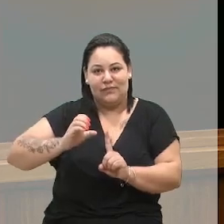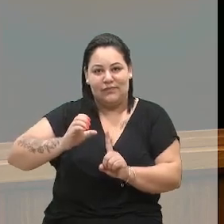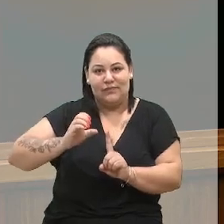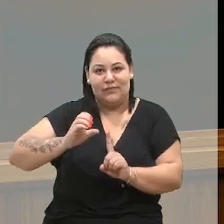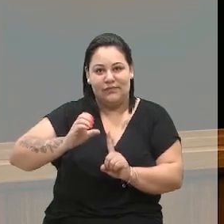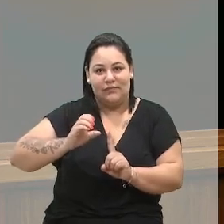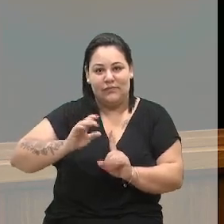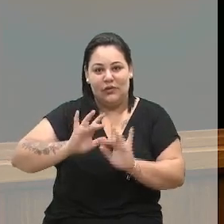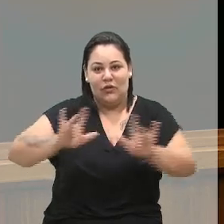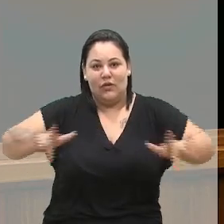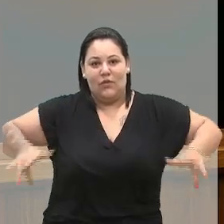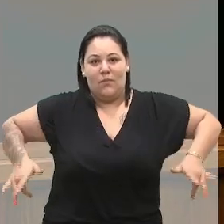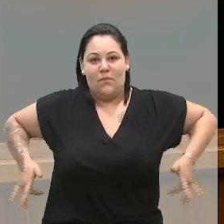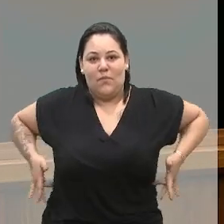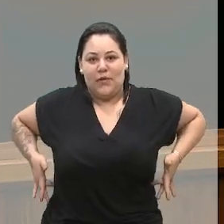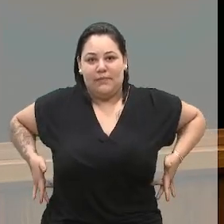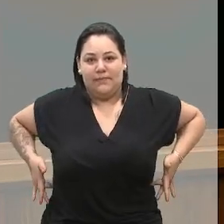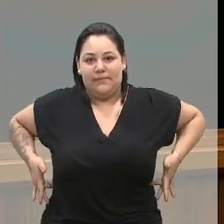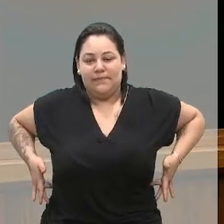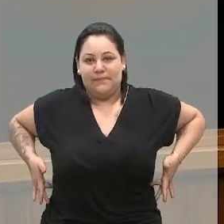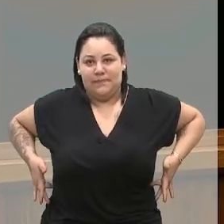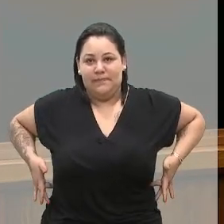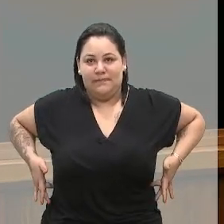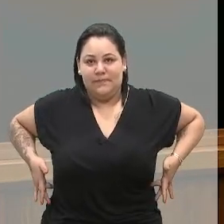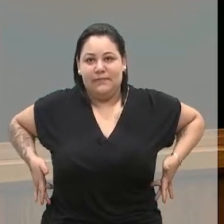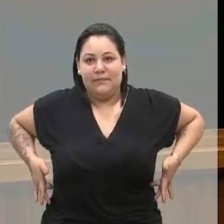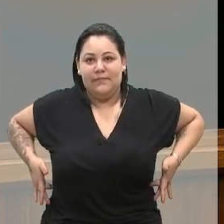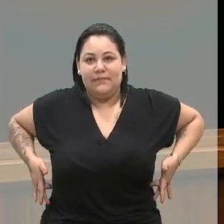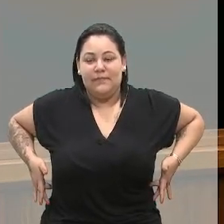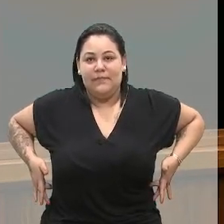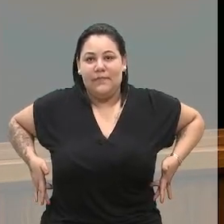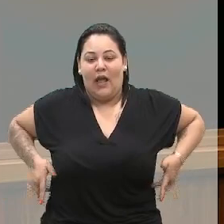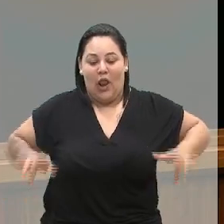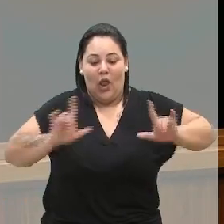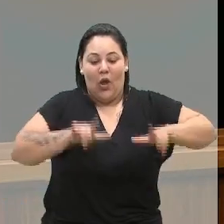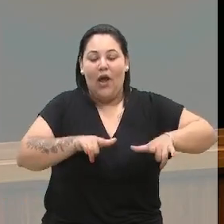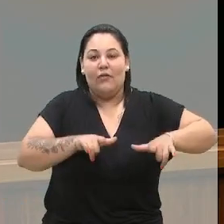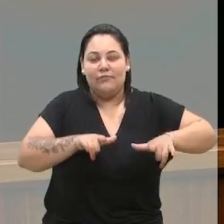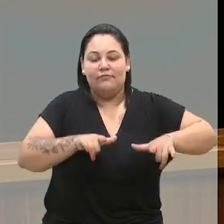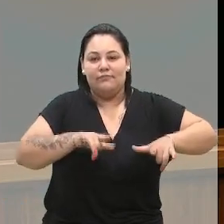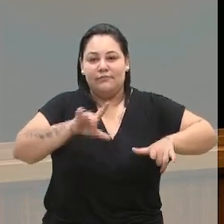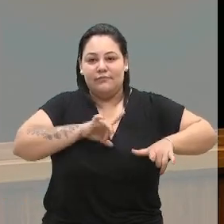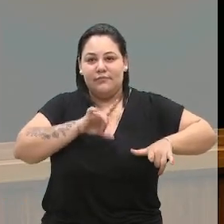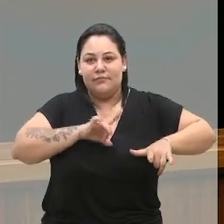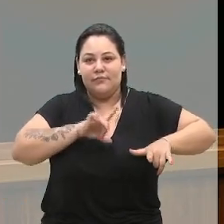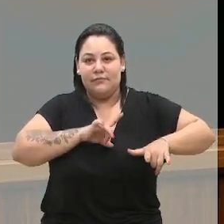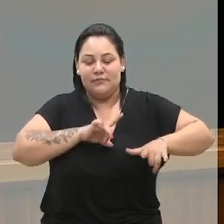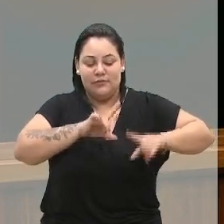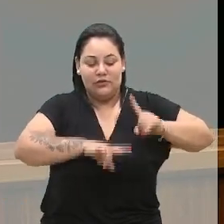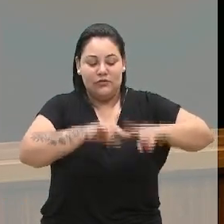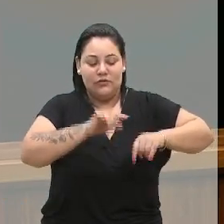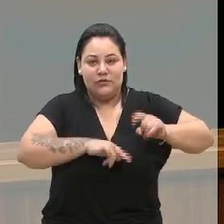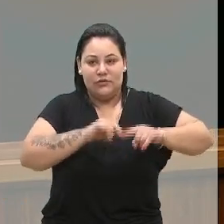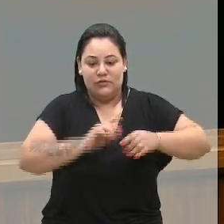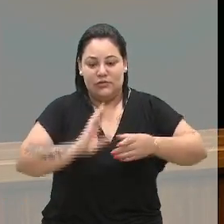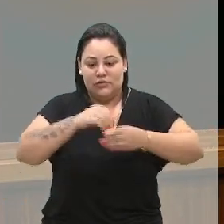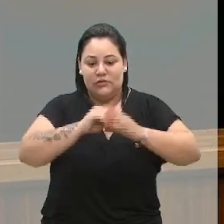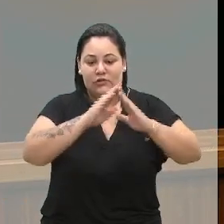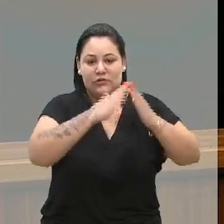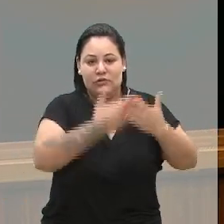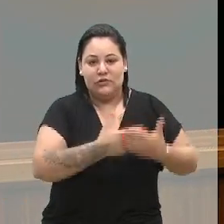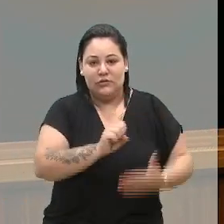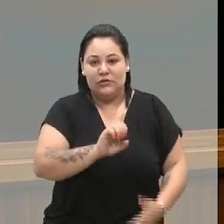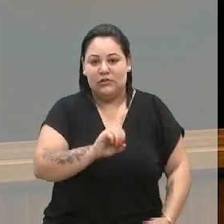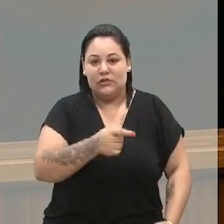11h30, a partir das 11h30, terá uma atividade ali no Colégio São José, feito pelos